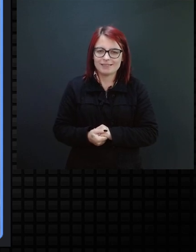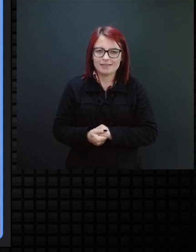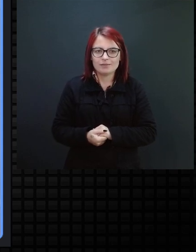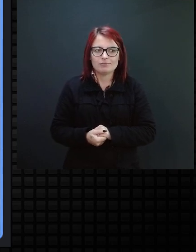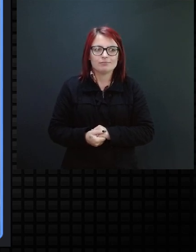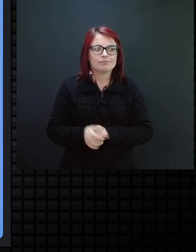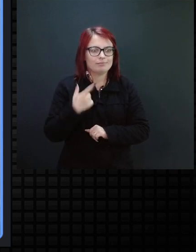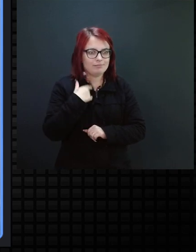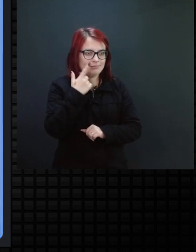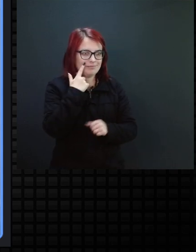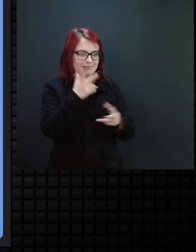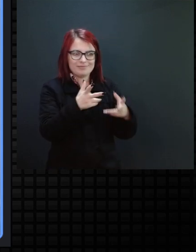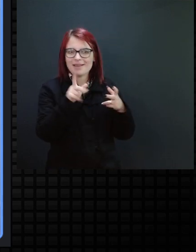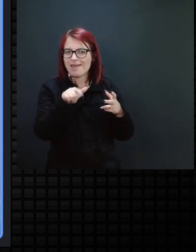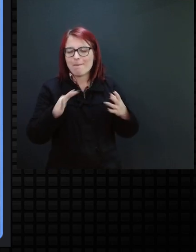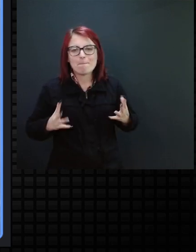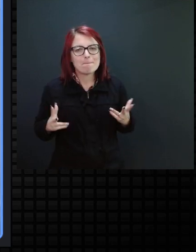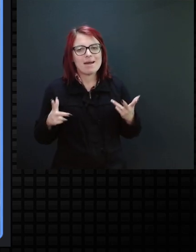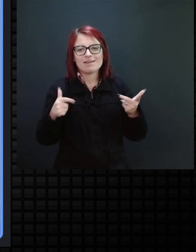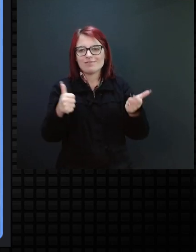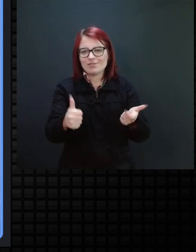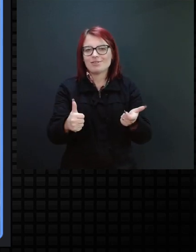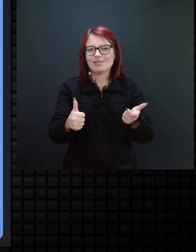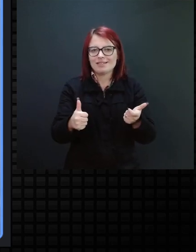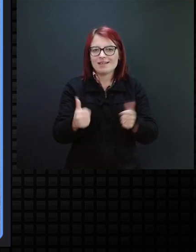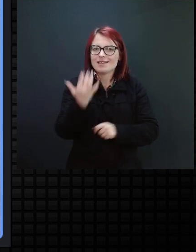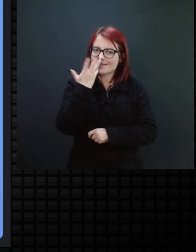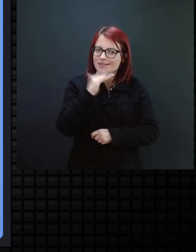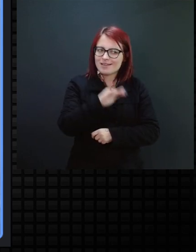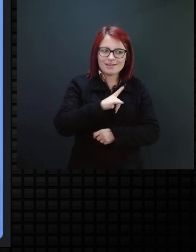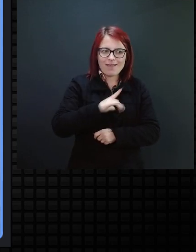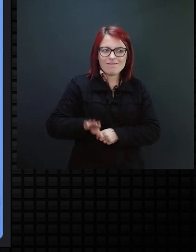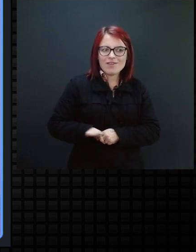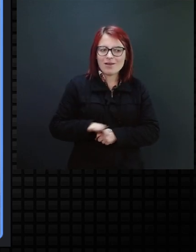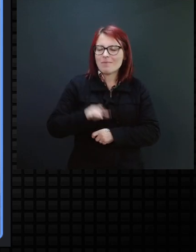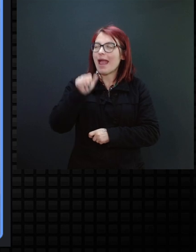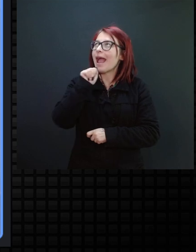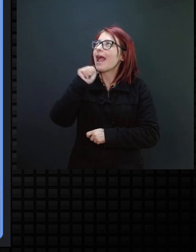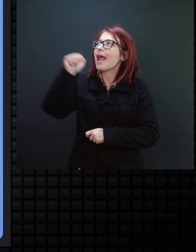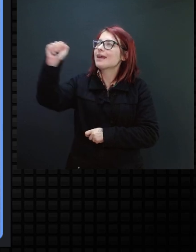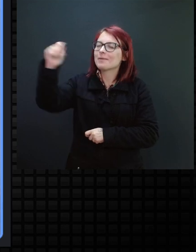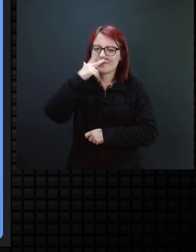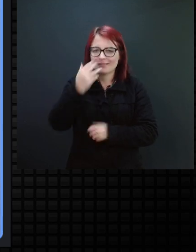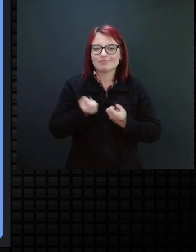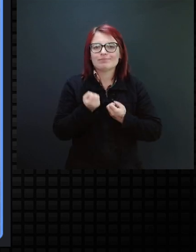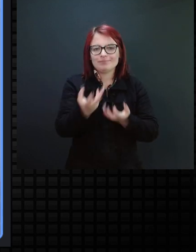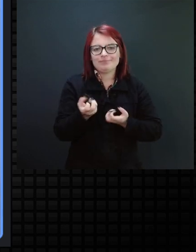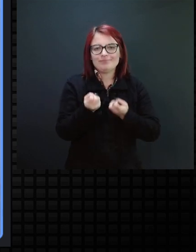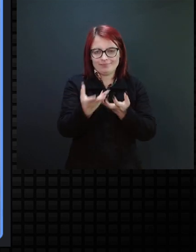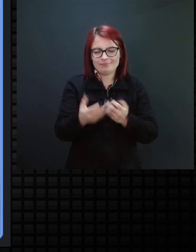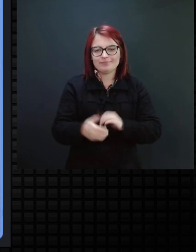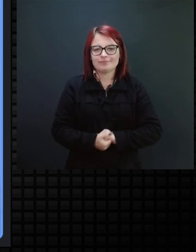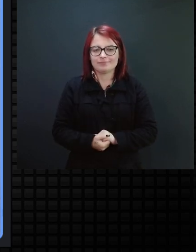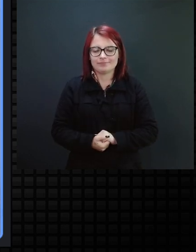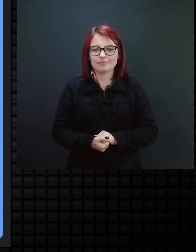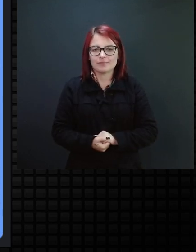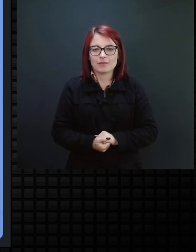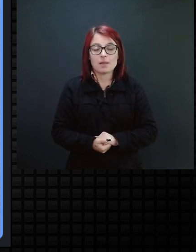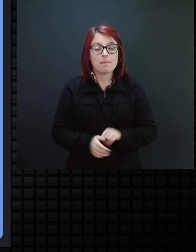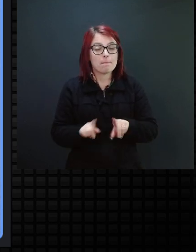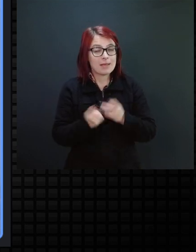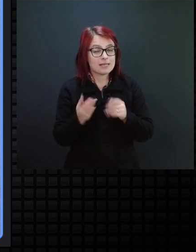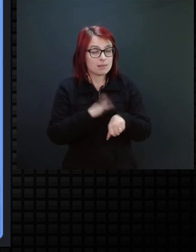isso pra nós é maravilhoso, né, uma criança quando sente fome fazer isso, ela tá disfarçando que ela está com fome. mas é nesse